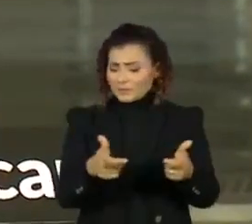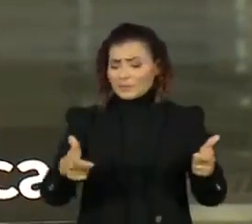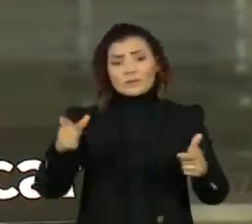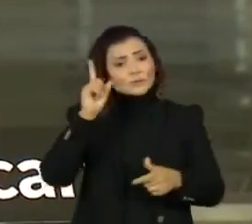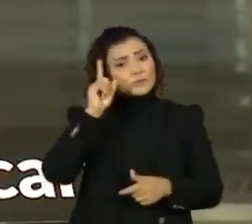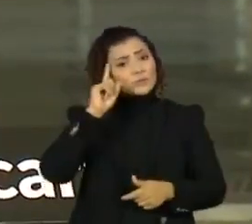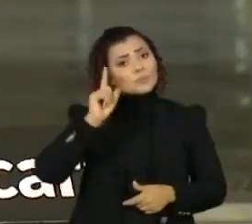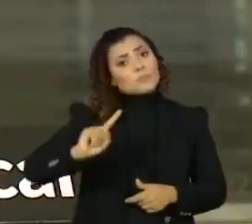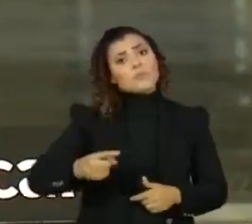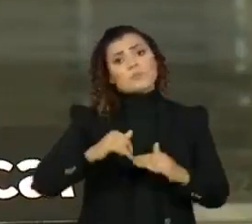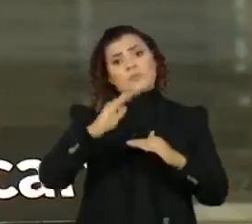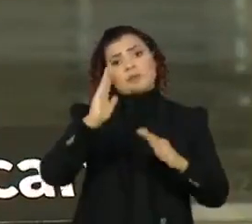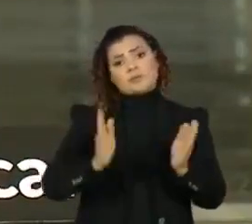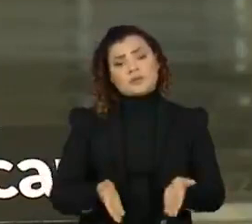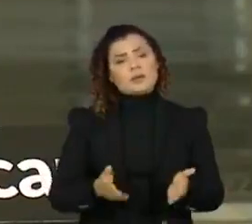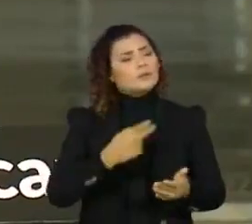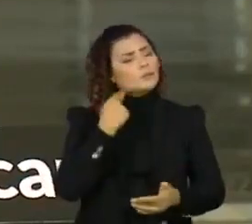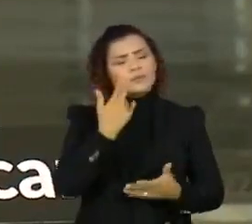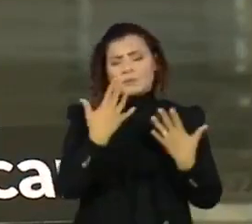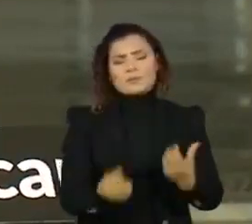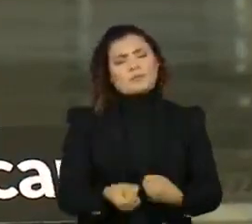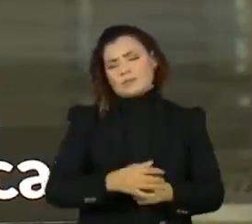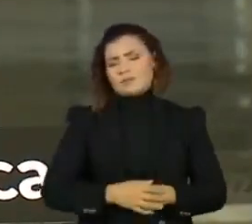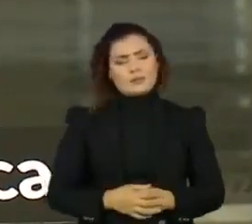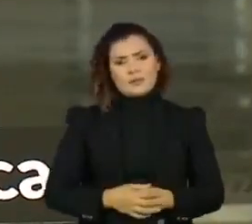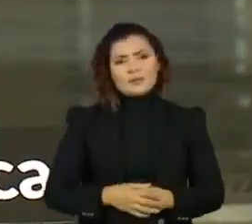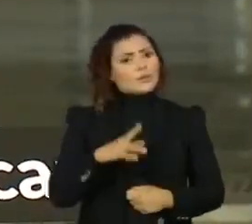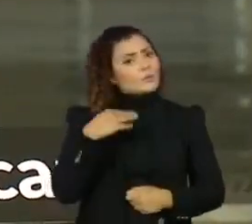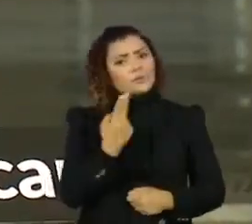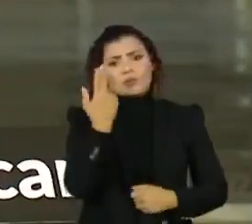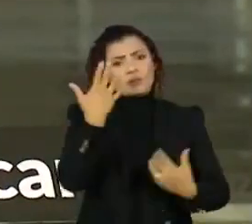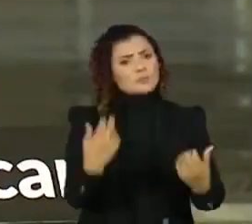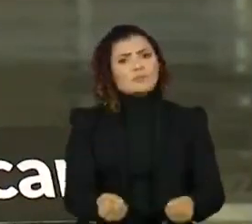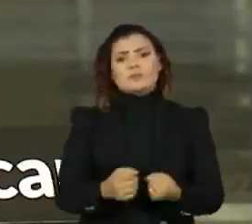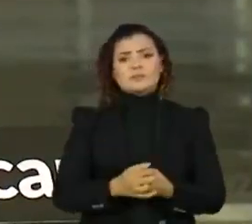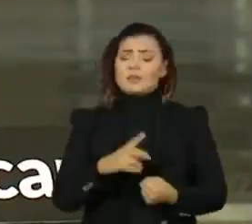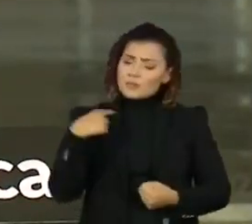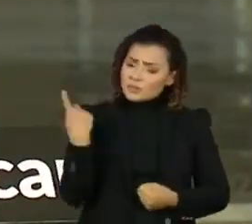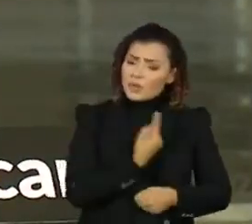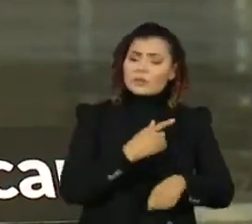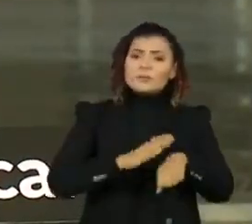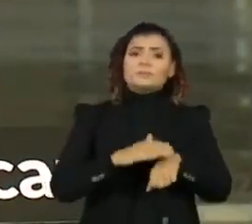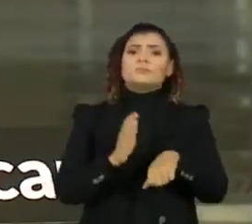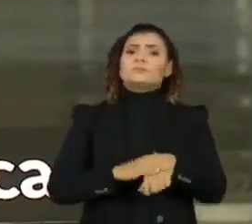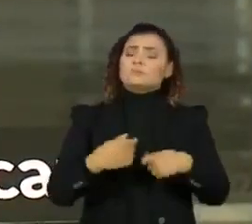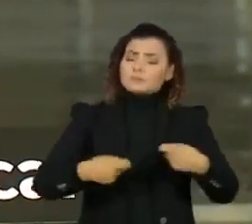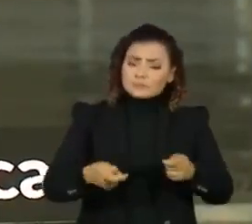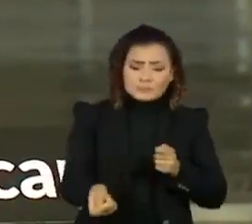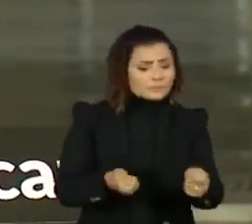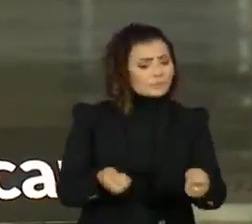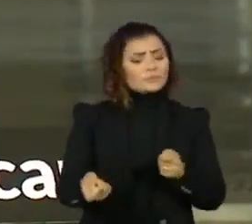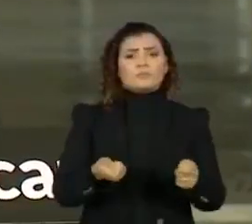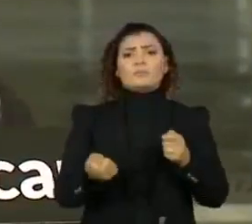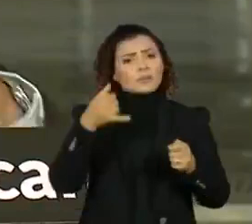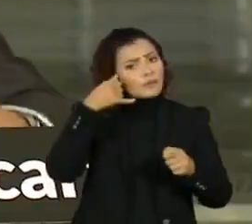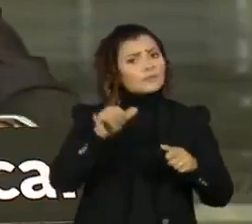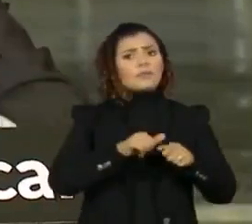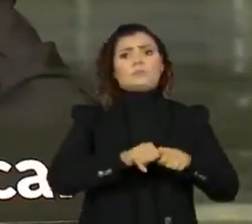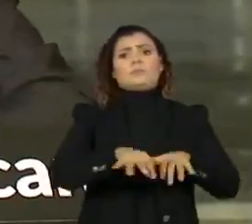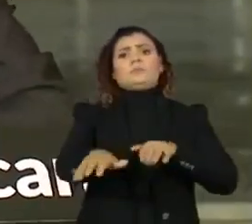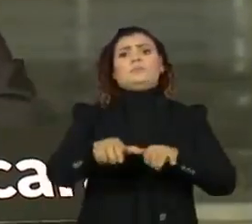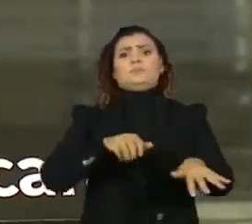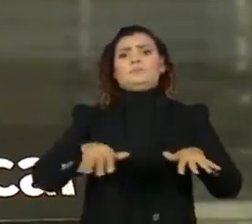dia, isso é inadmissível, nós temos que conter essa velocidade de